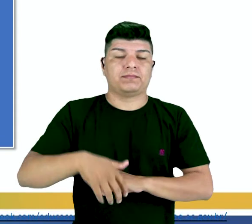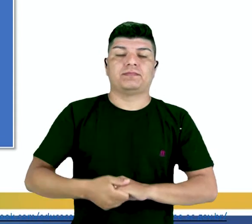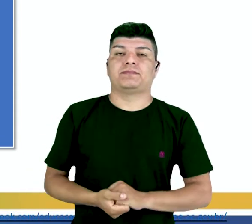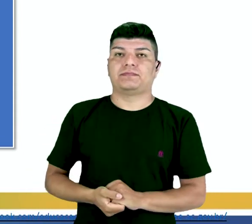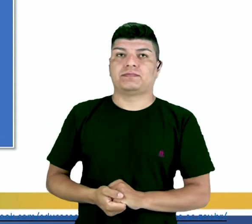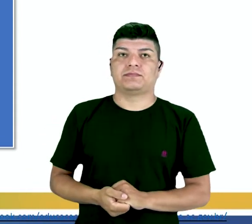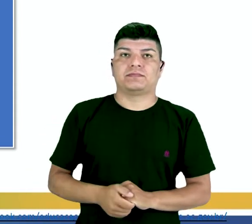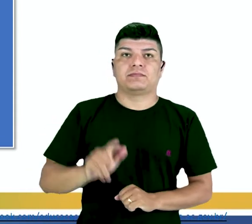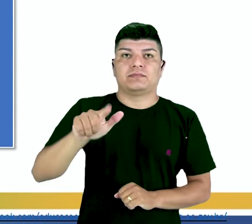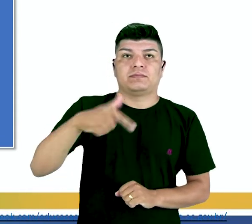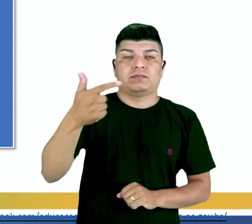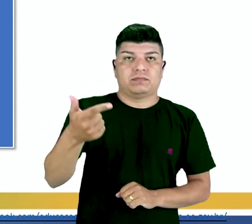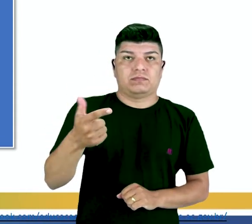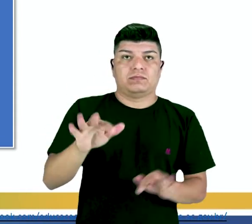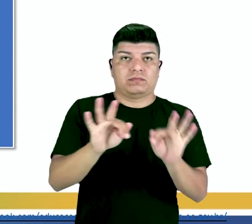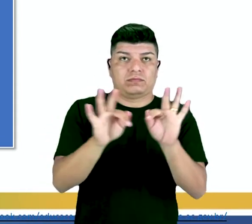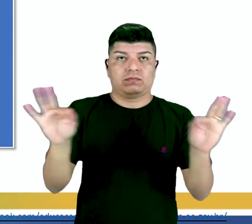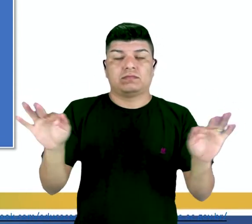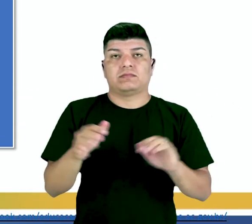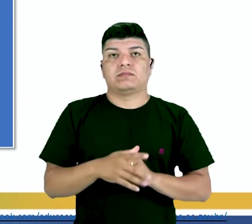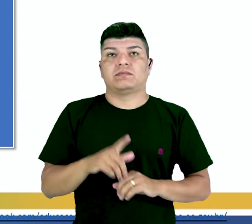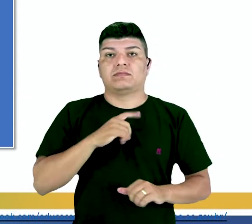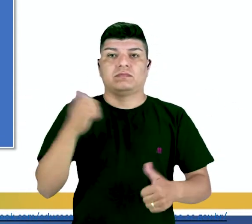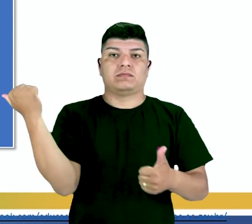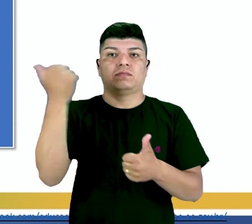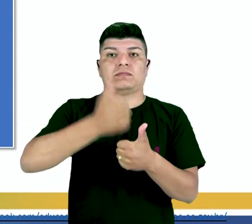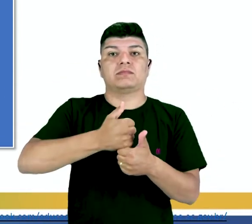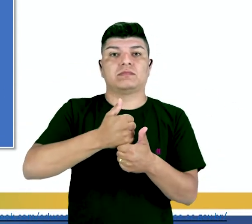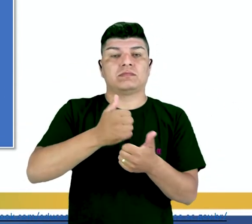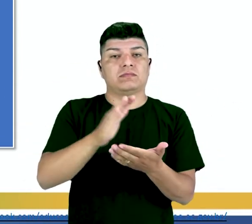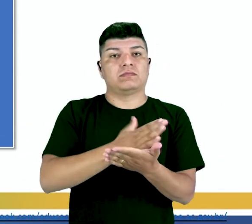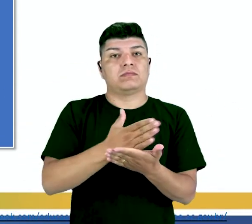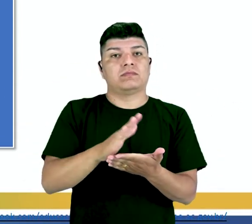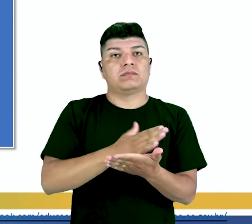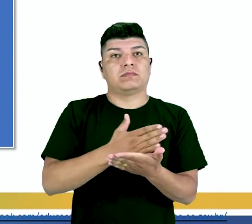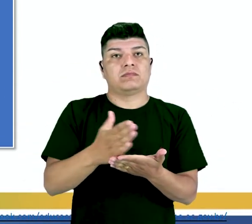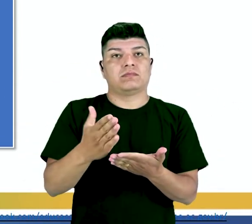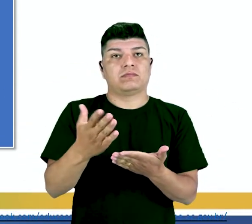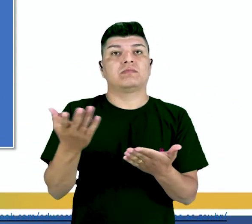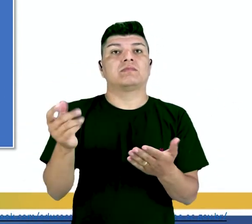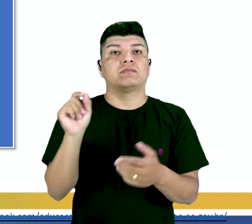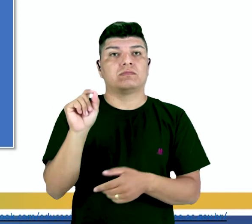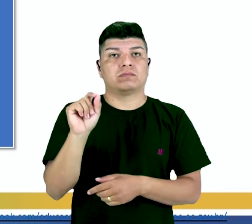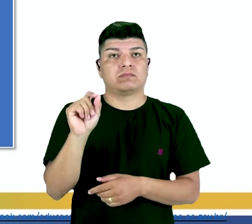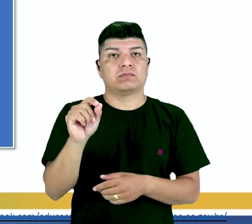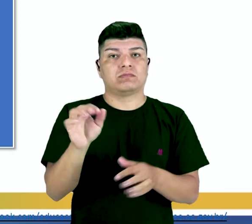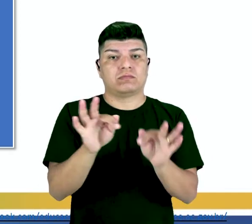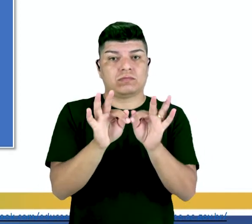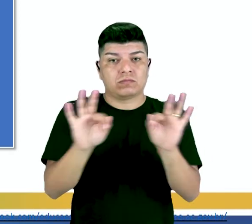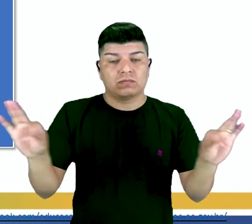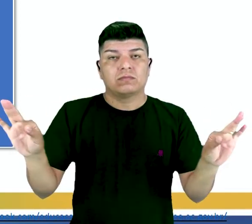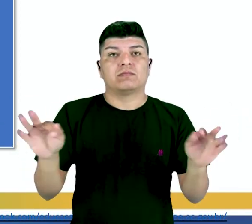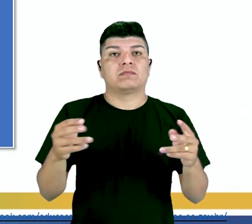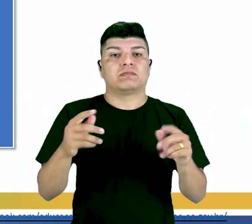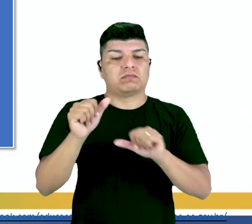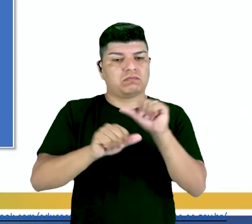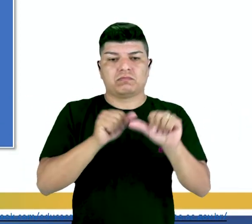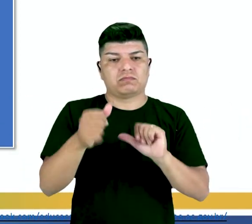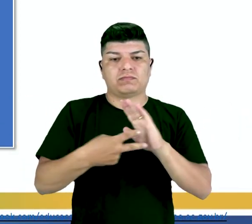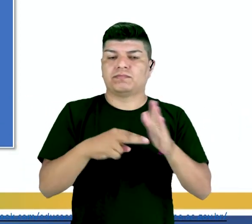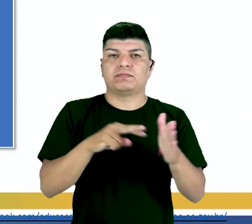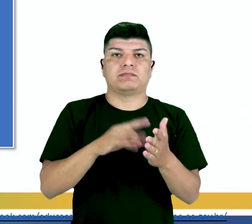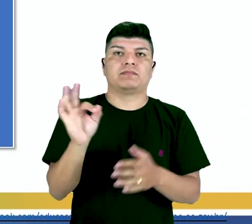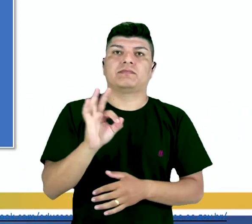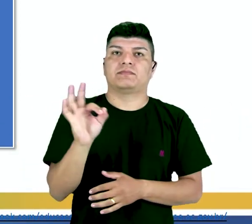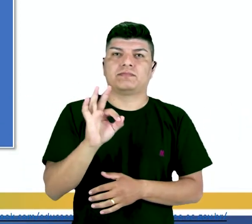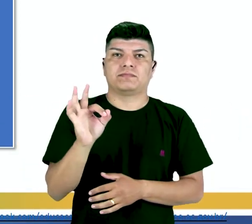Nesse outro trecho, nós teríamos o quê? A substituição de alguns termos na mesma frase que não mudaria o sentido, porque